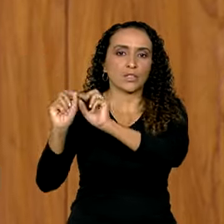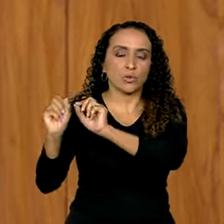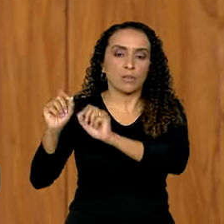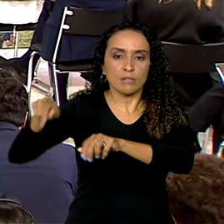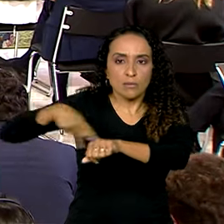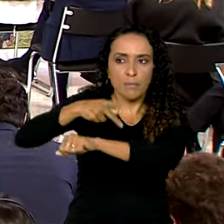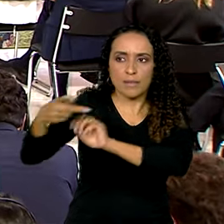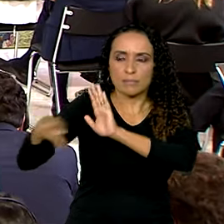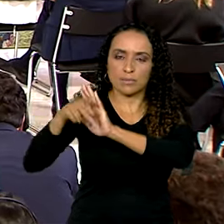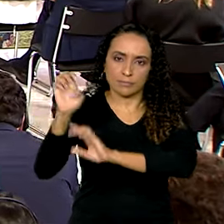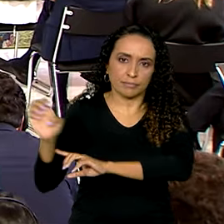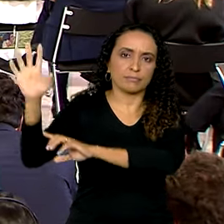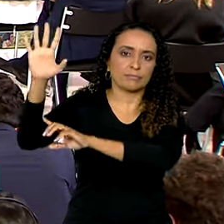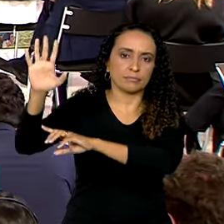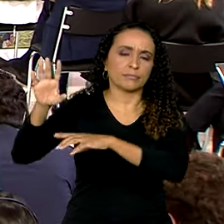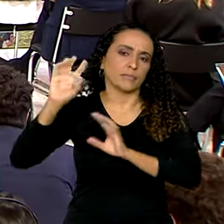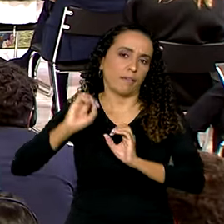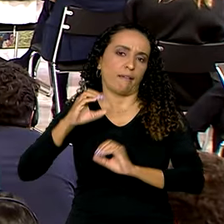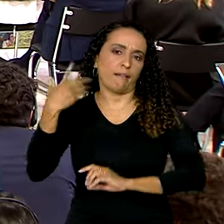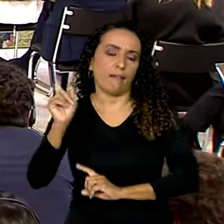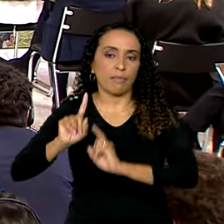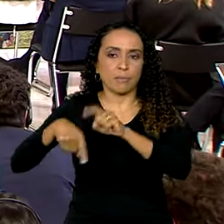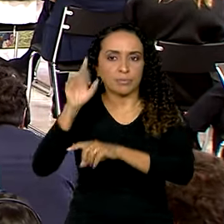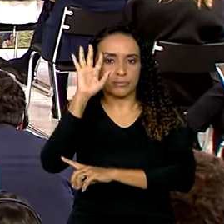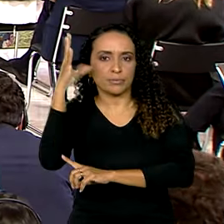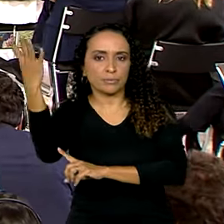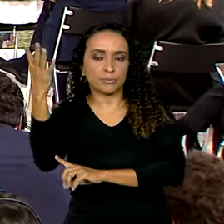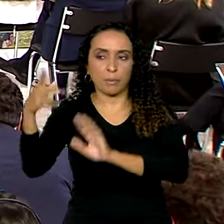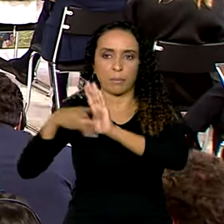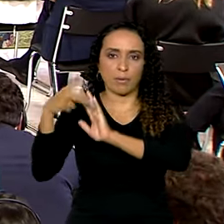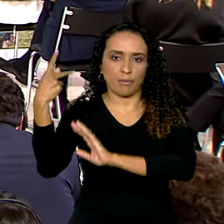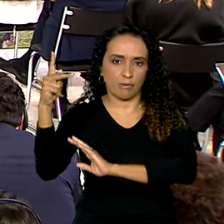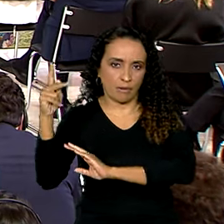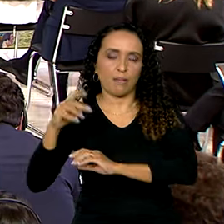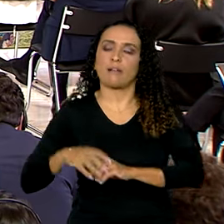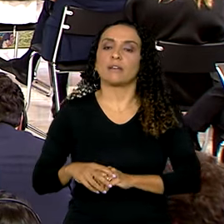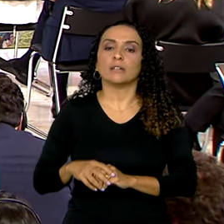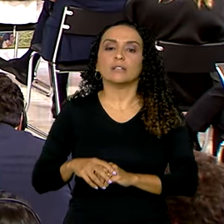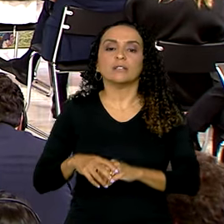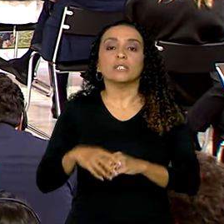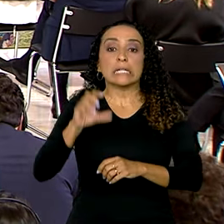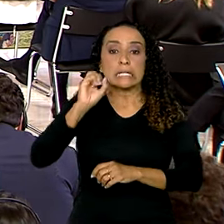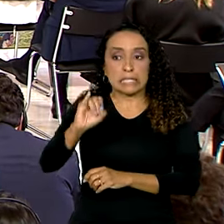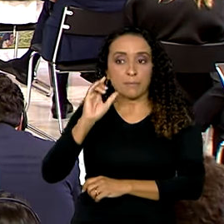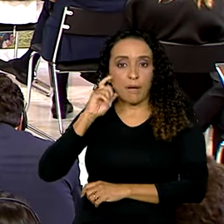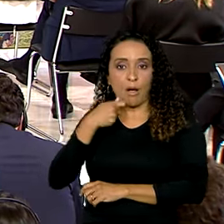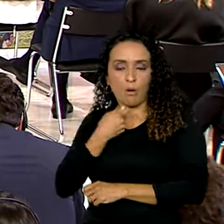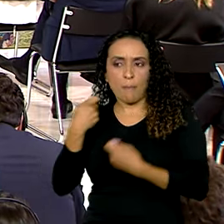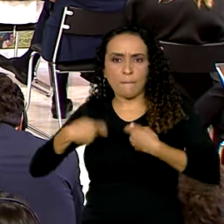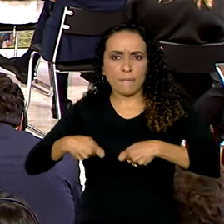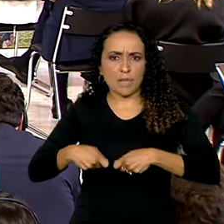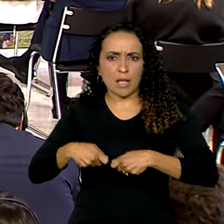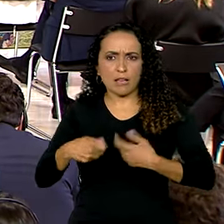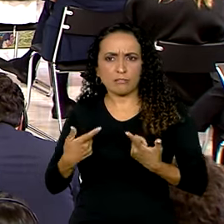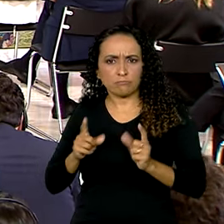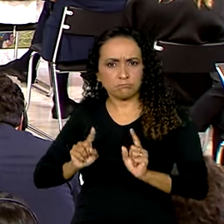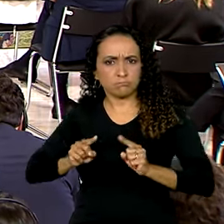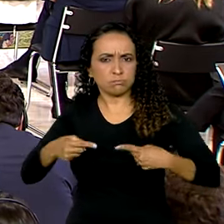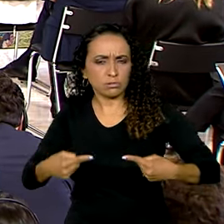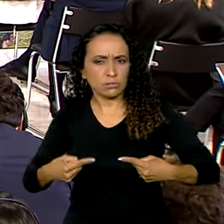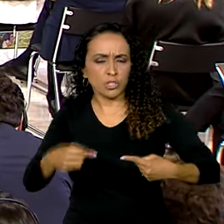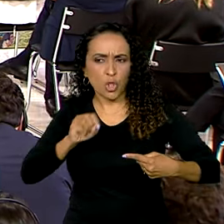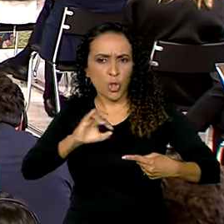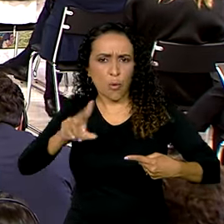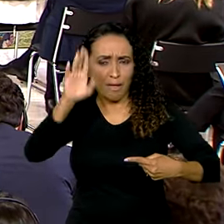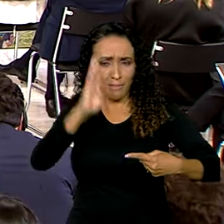países da União Europeia. Obviamente que depois da decisão da União Europeia, se o Macron tiver que brigar com alguém, não é com